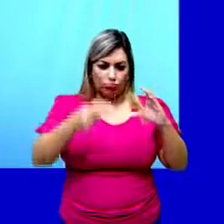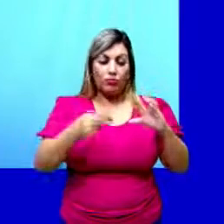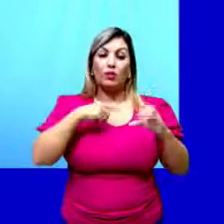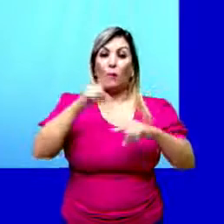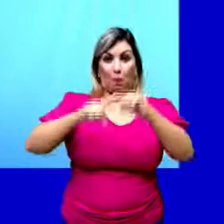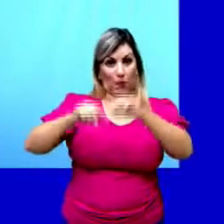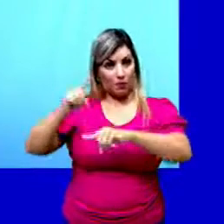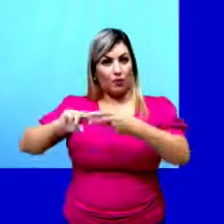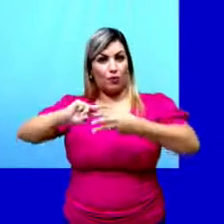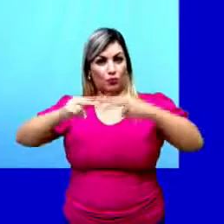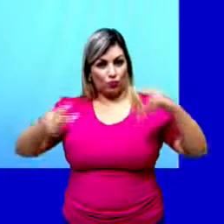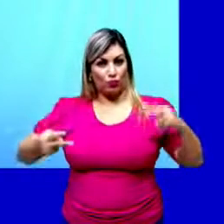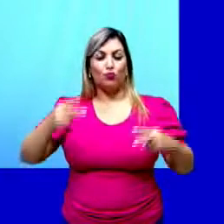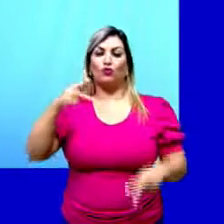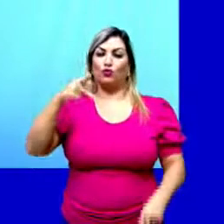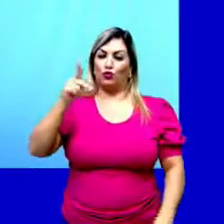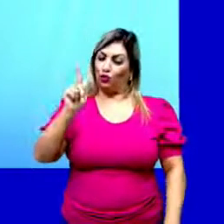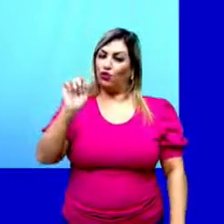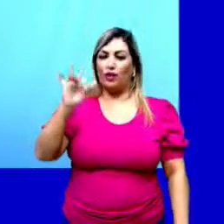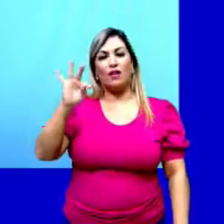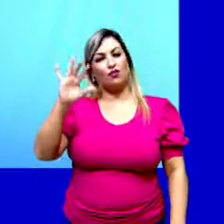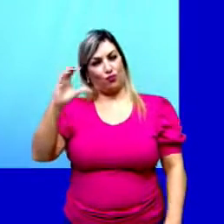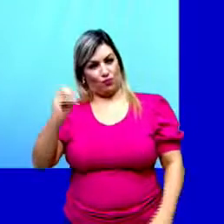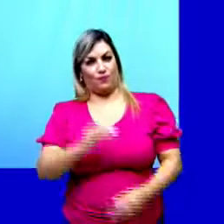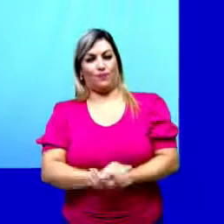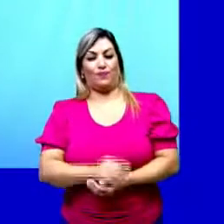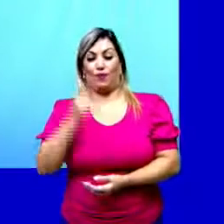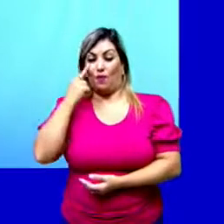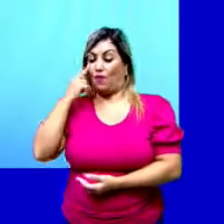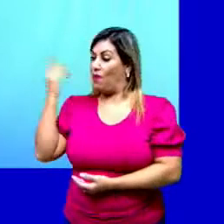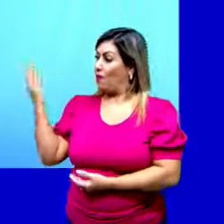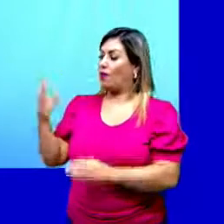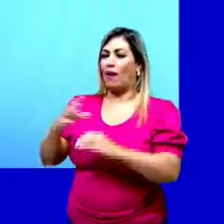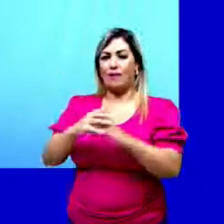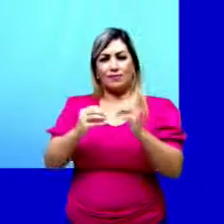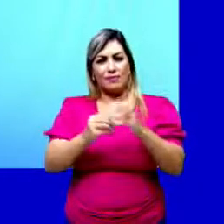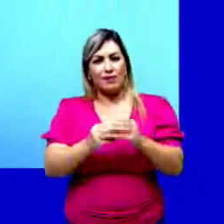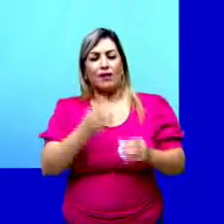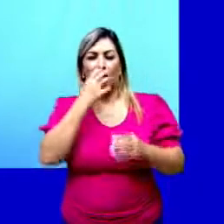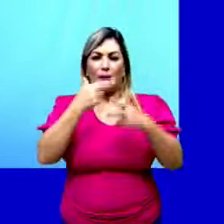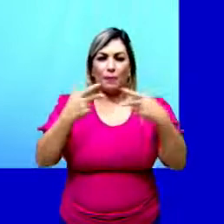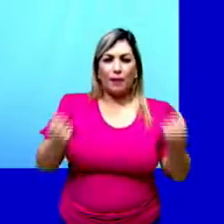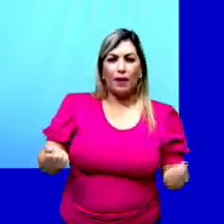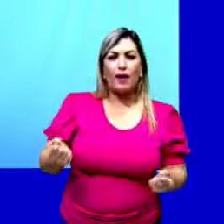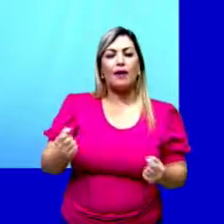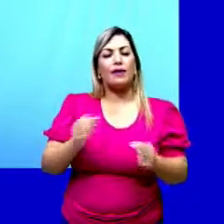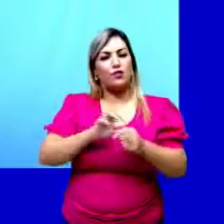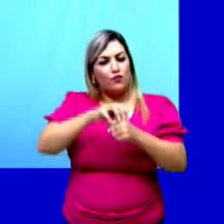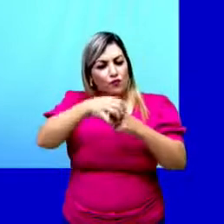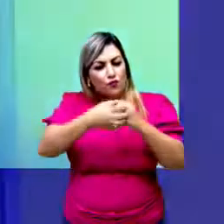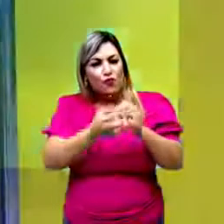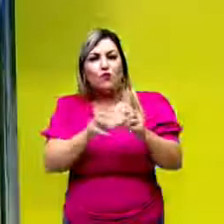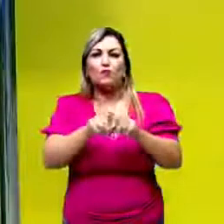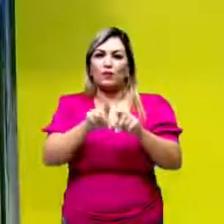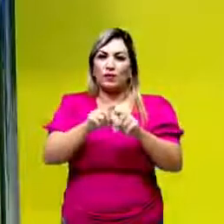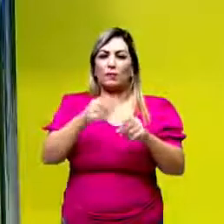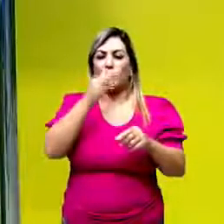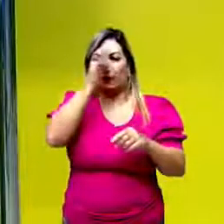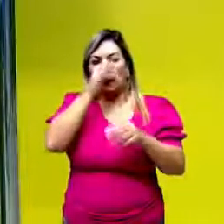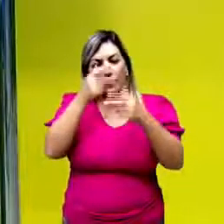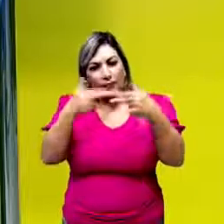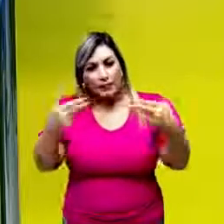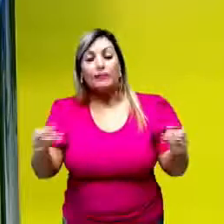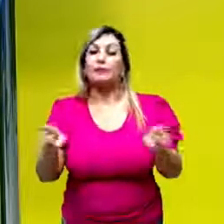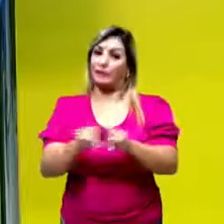o material genético. Olha aqui o esquema, tá? Então assim como uma célula animal, uma célula fúngica, as células vegetais